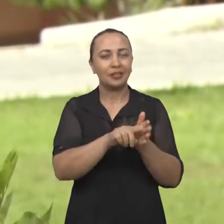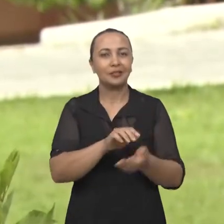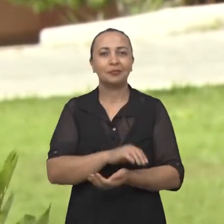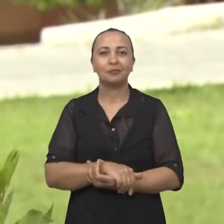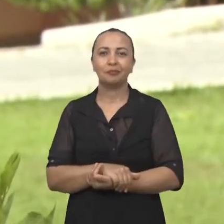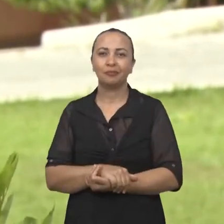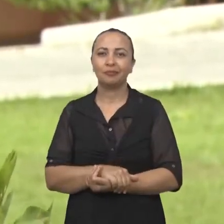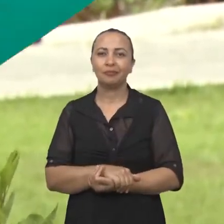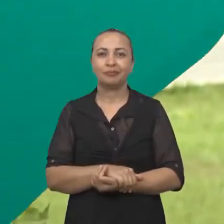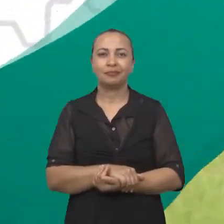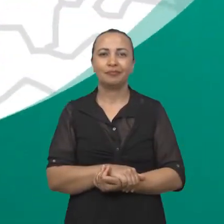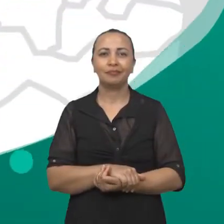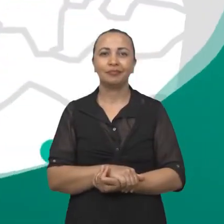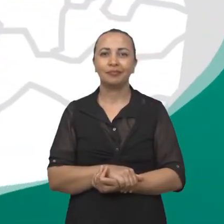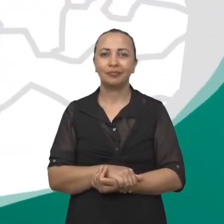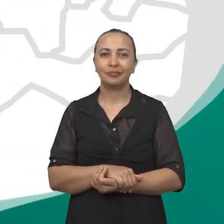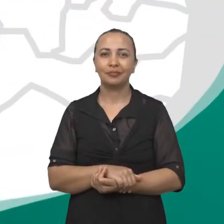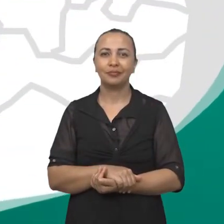para a gente.